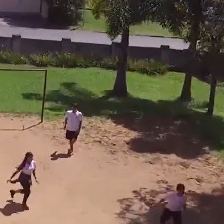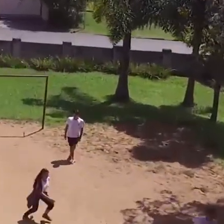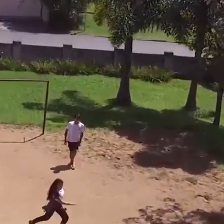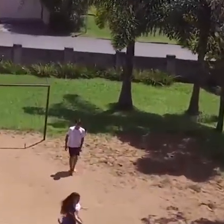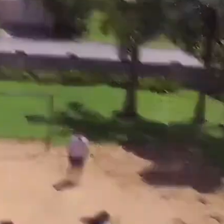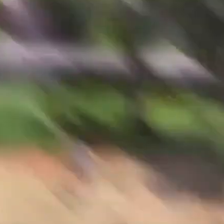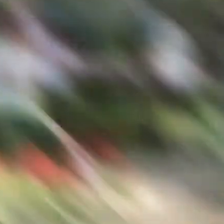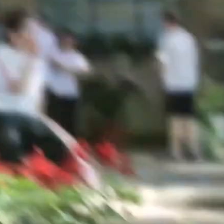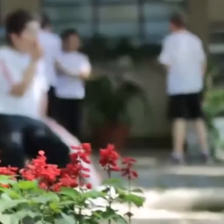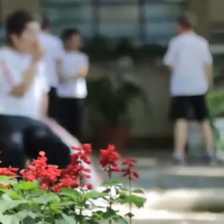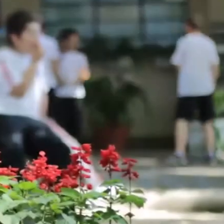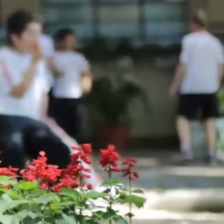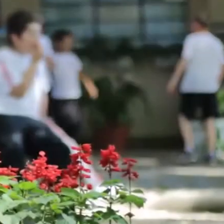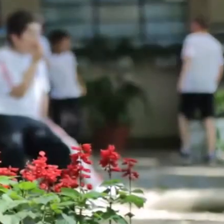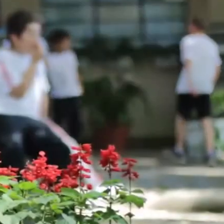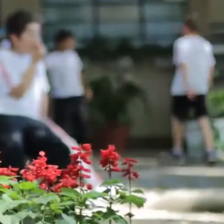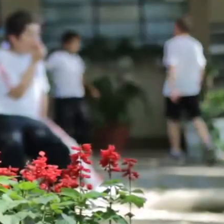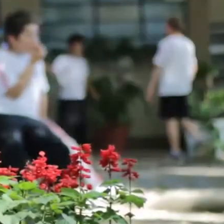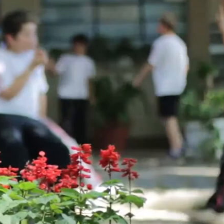Tchau,